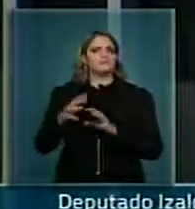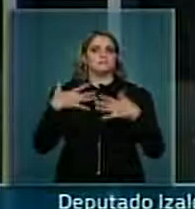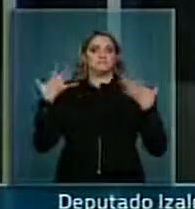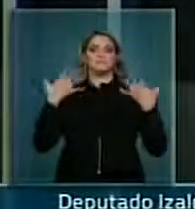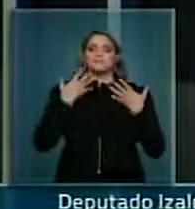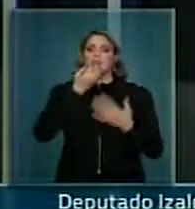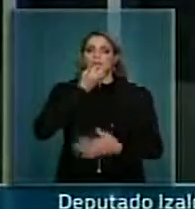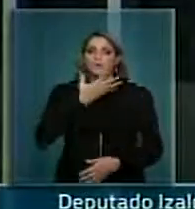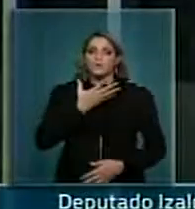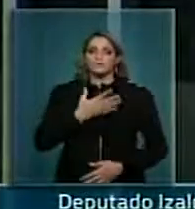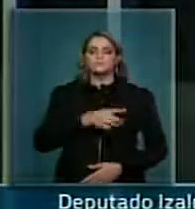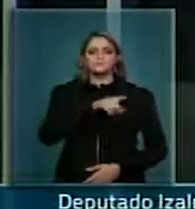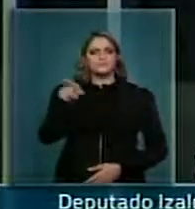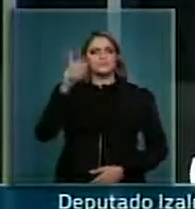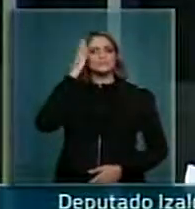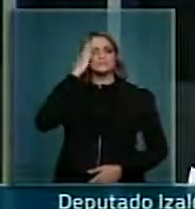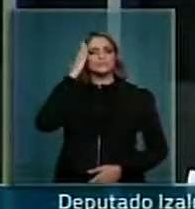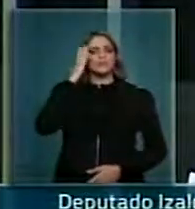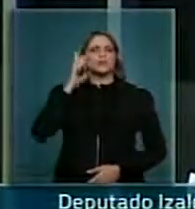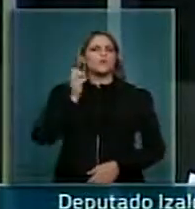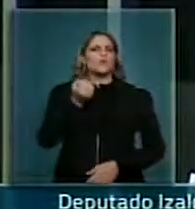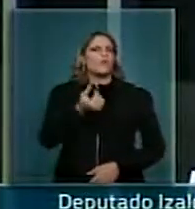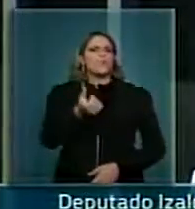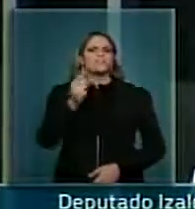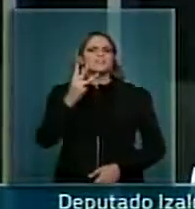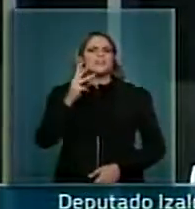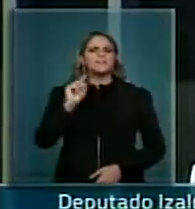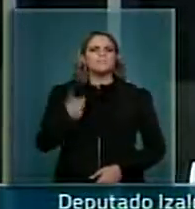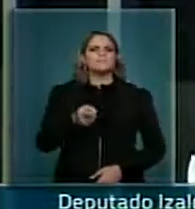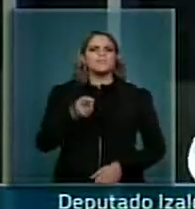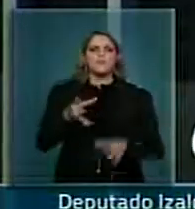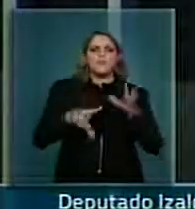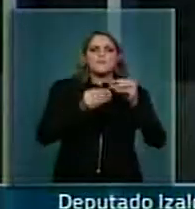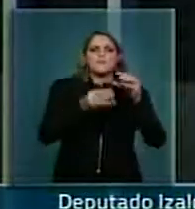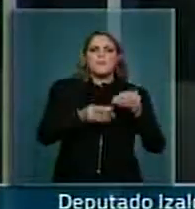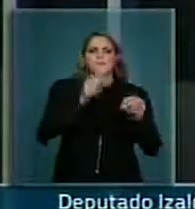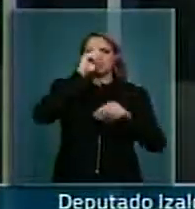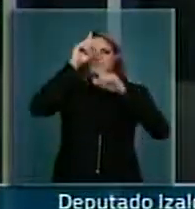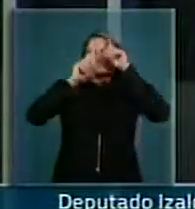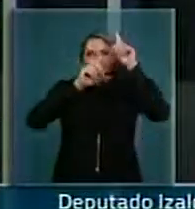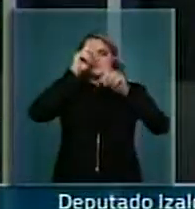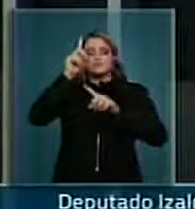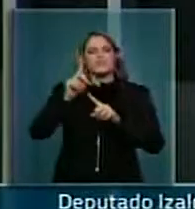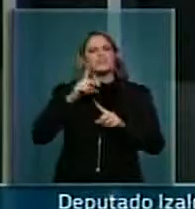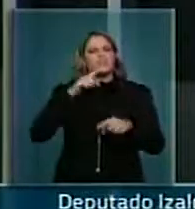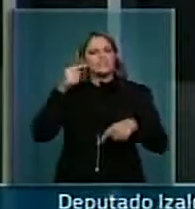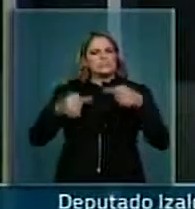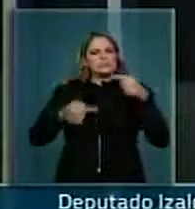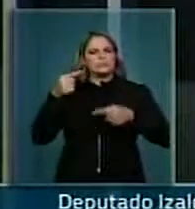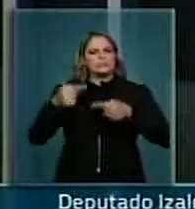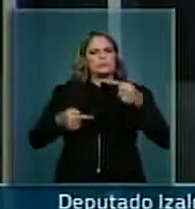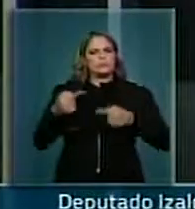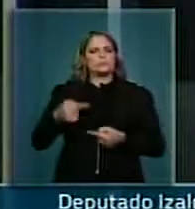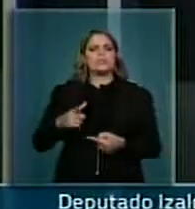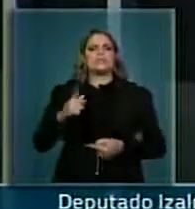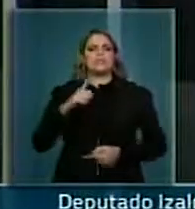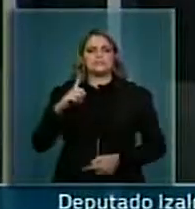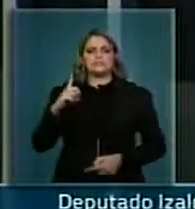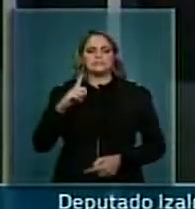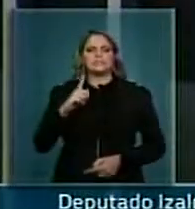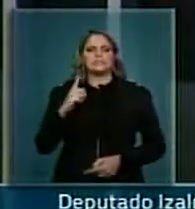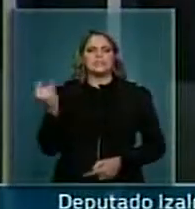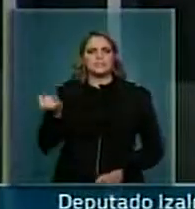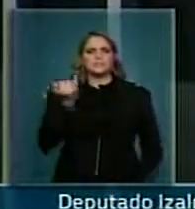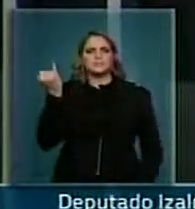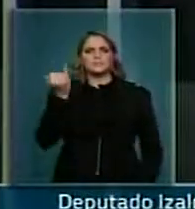Todos sabem, foram quase 3 mil emendas e o debate realmente é